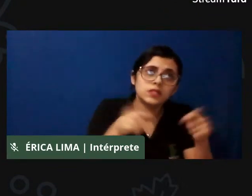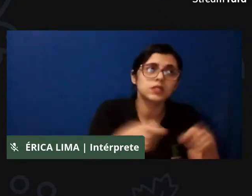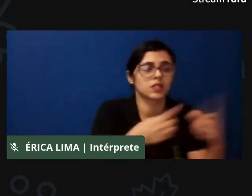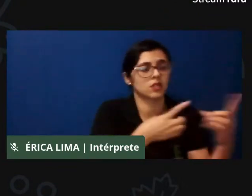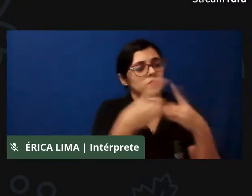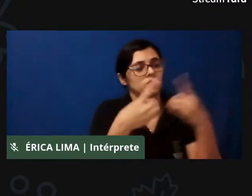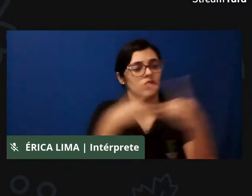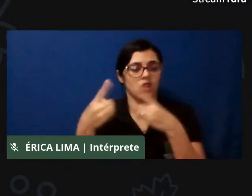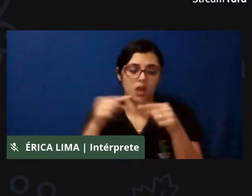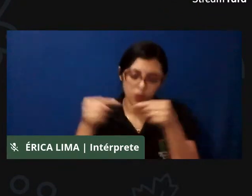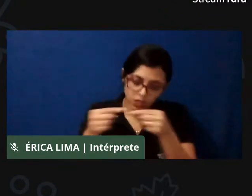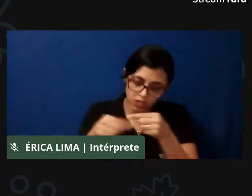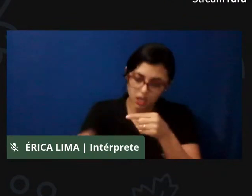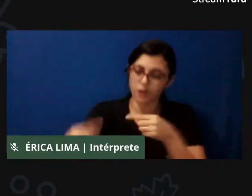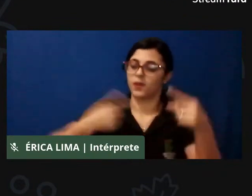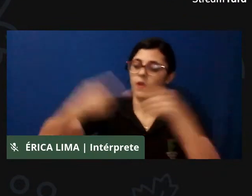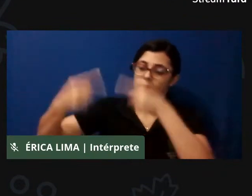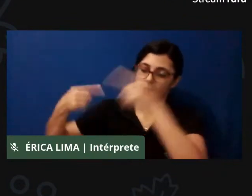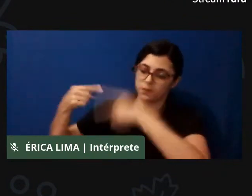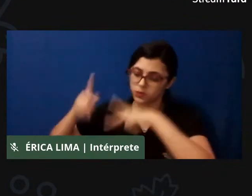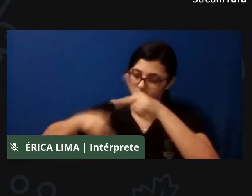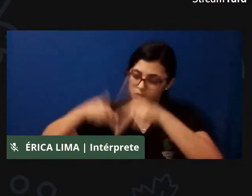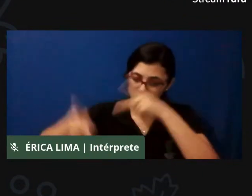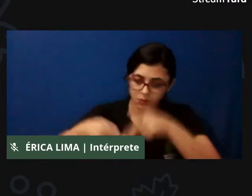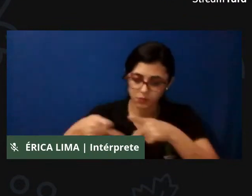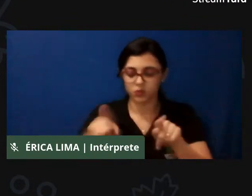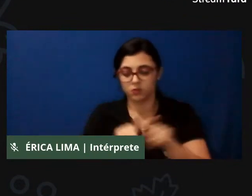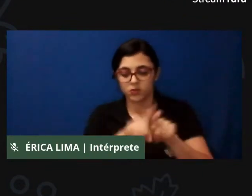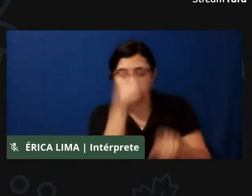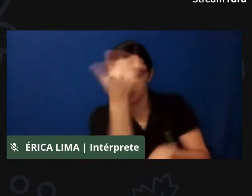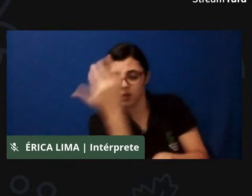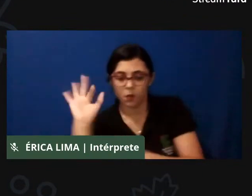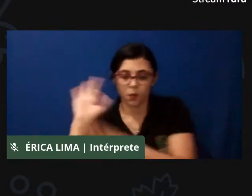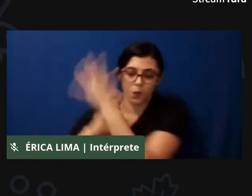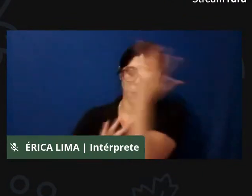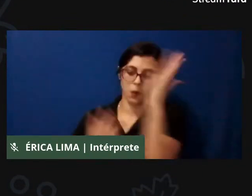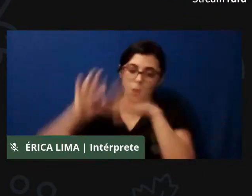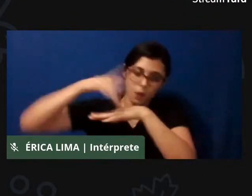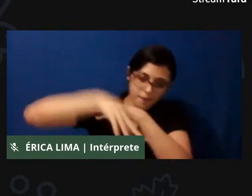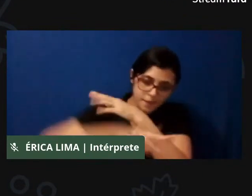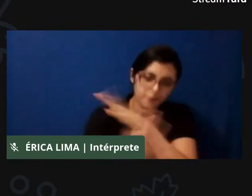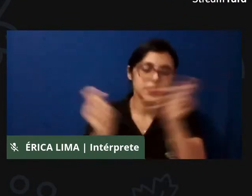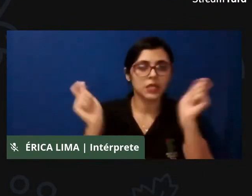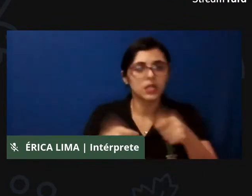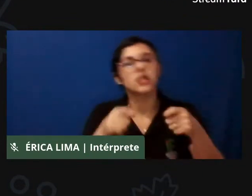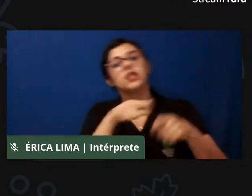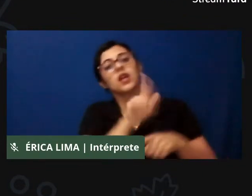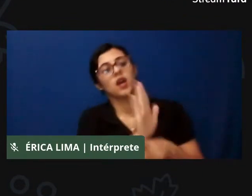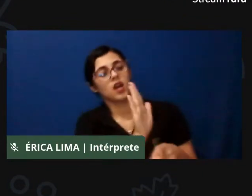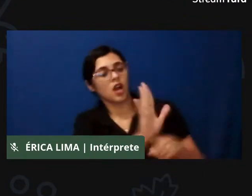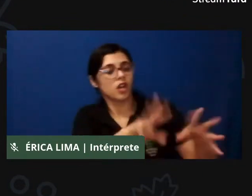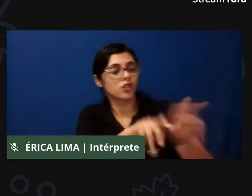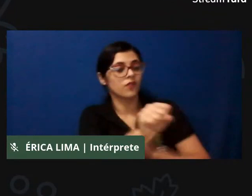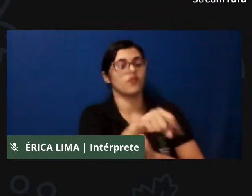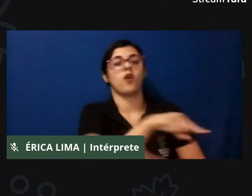política pública, esse meio ambiente, né, com a formação dos nossos estudantes, que eles consigam